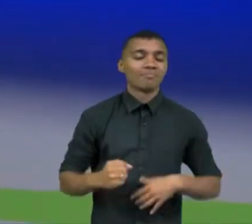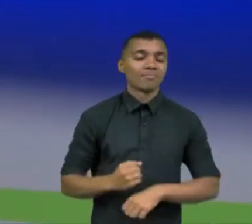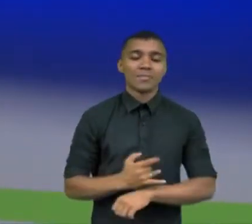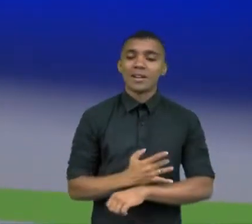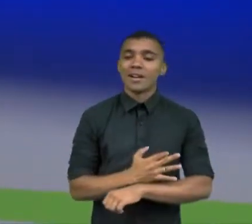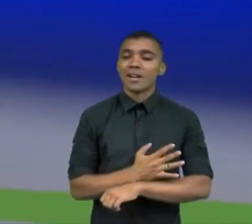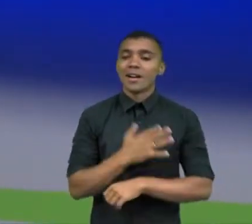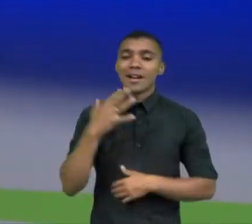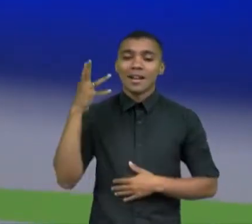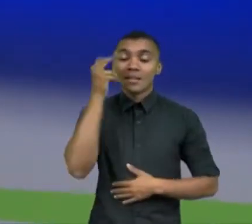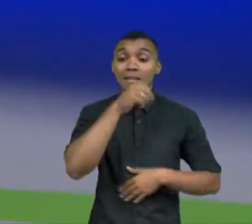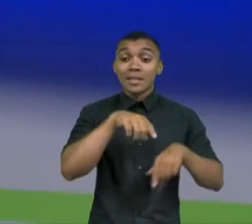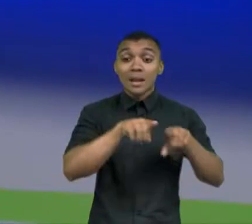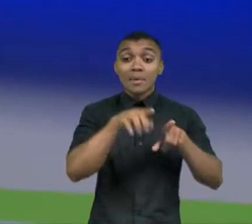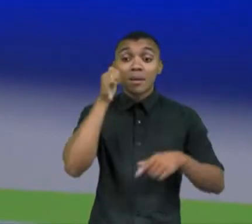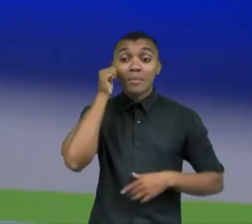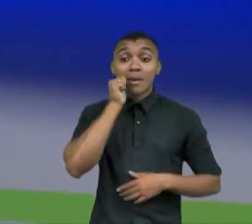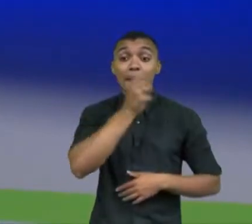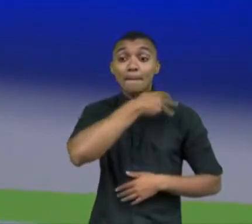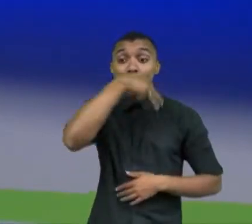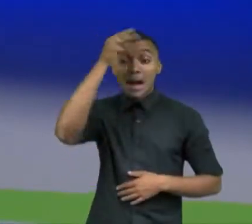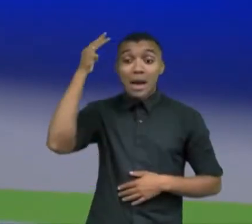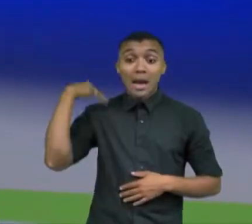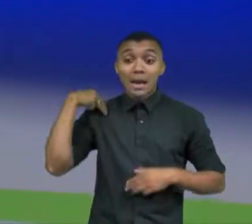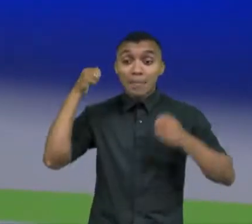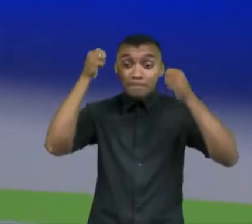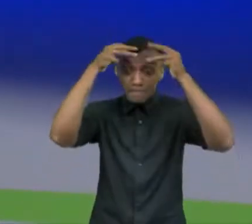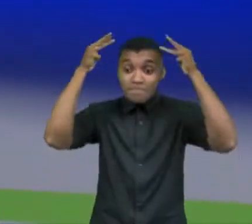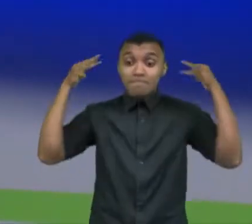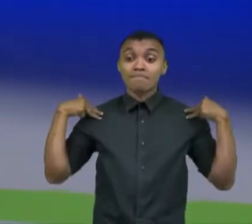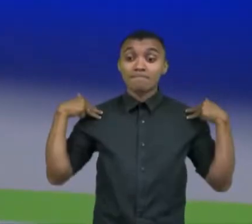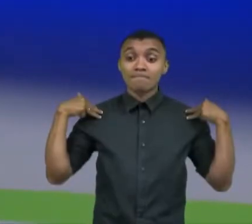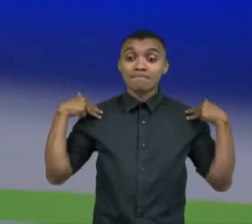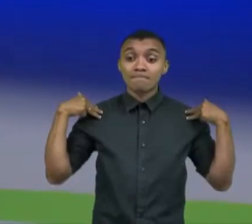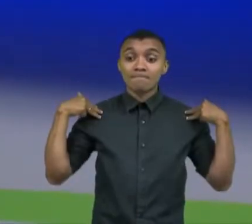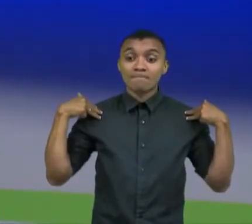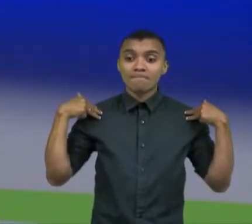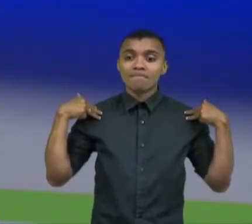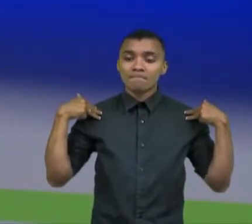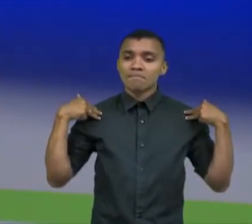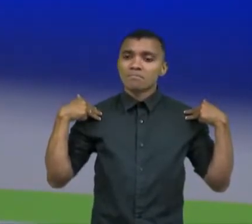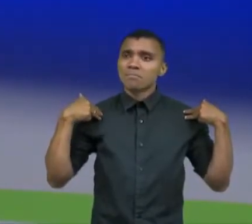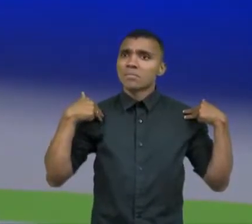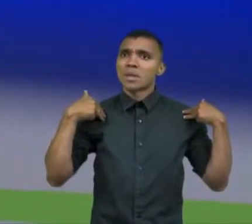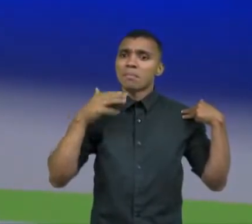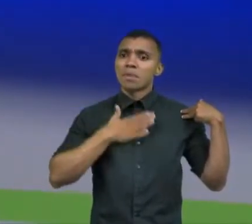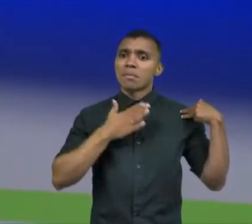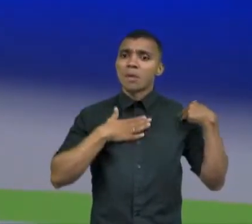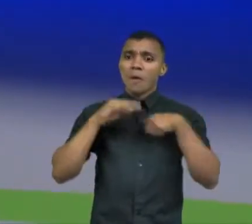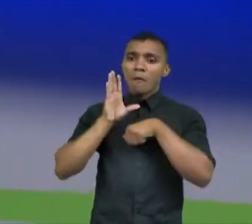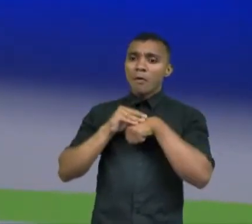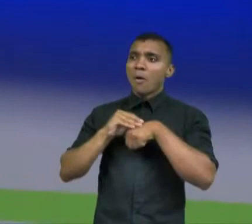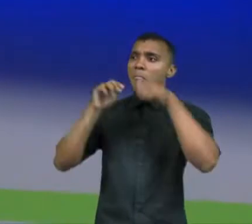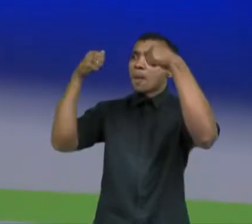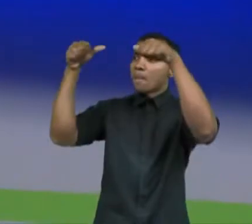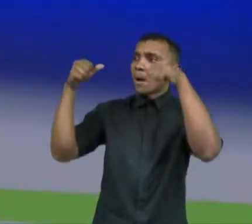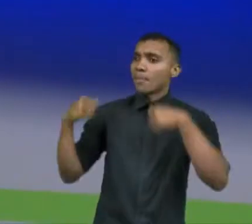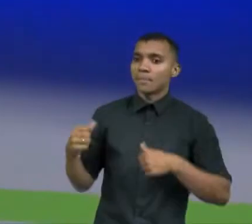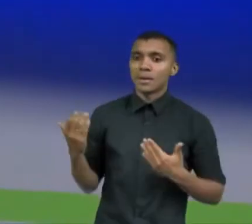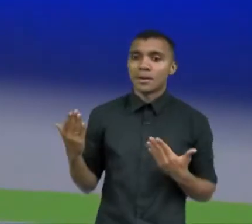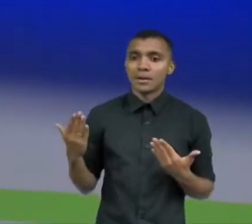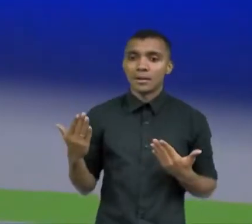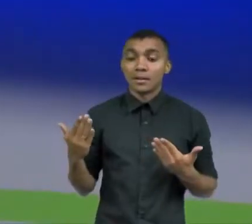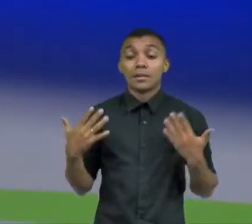freiras botavam o meu retrato debaixo do sacrário. Então, foi uma coisa tão